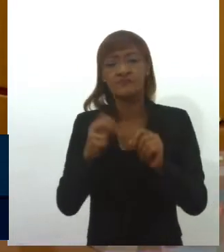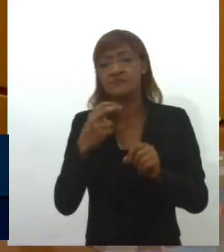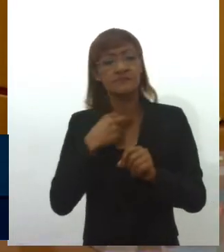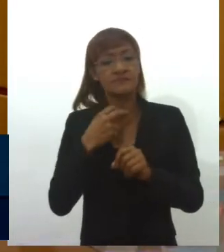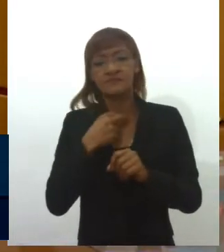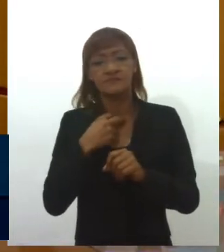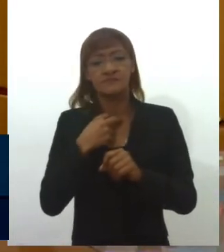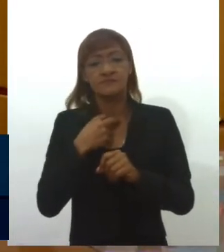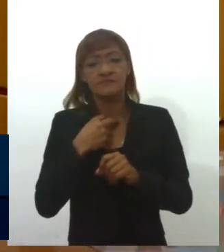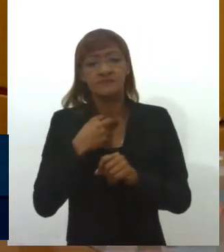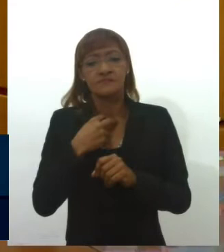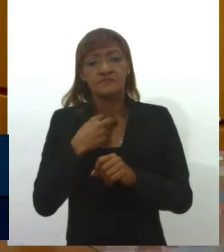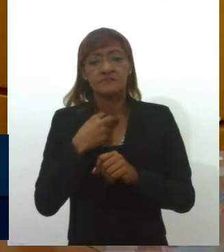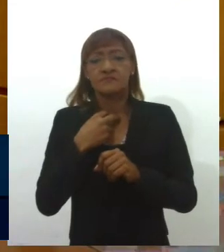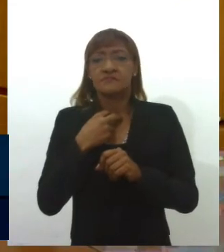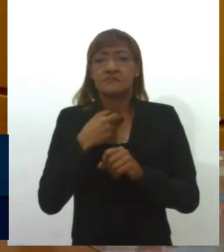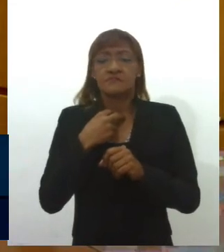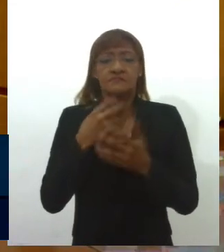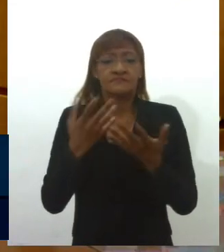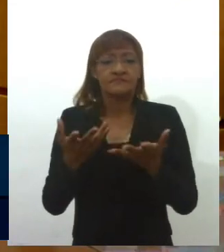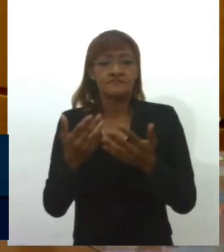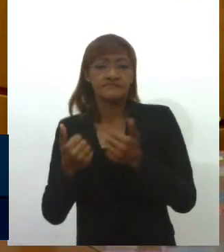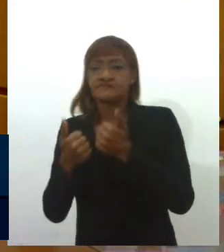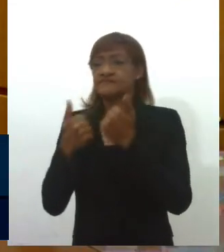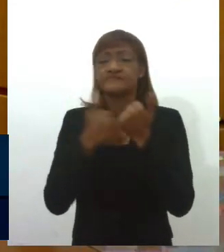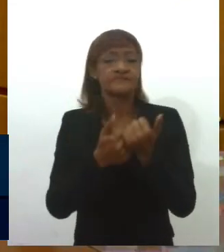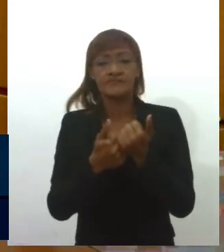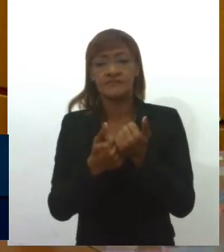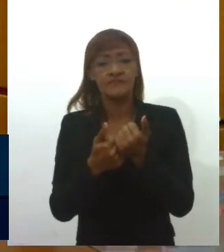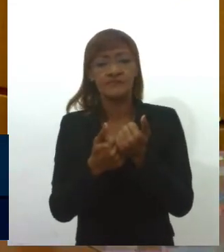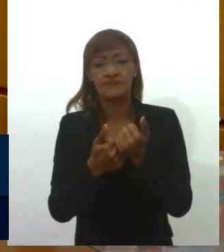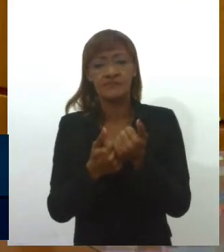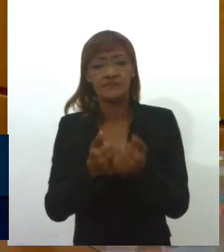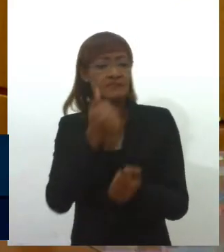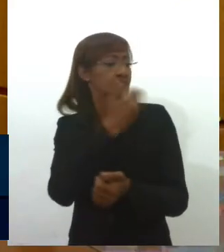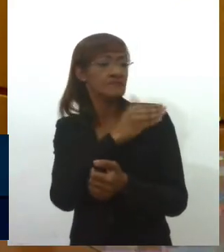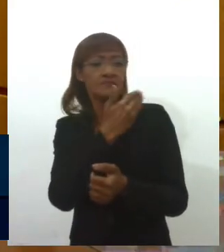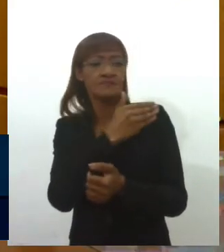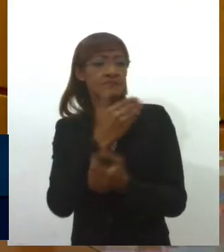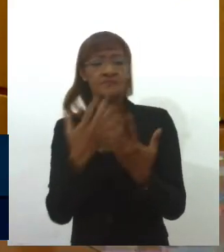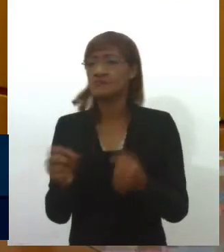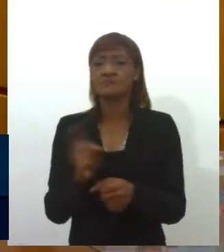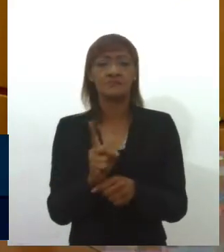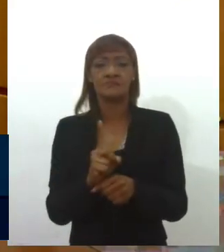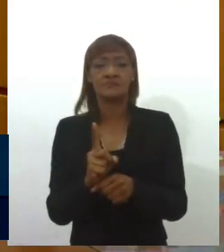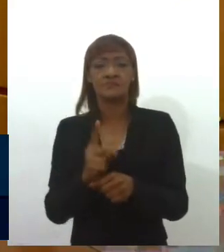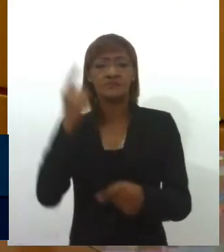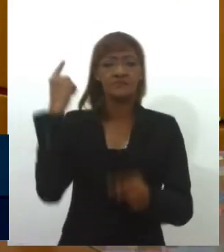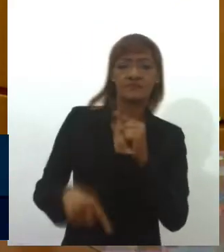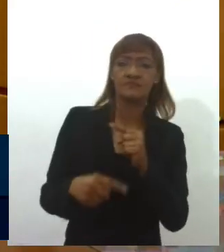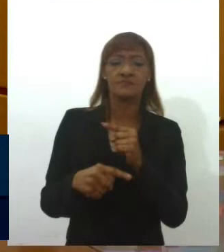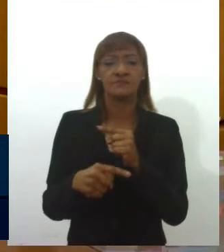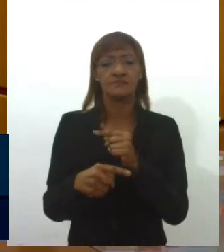defesa diante do ordenamento jurídico nacional. Isso tem que ser coibido,